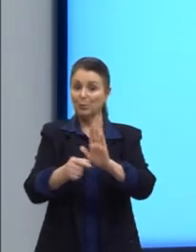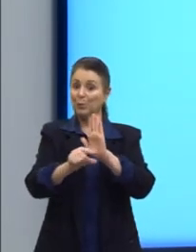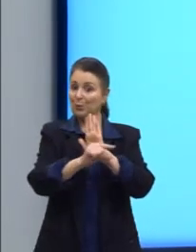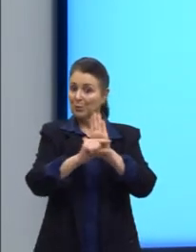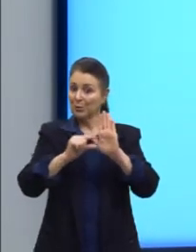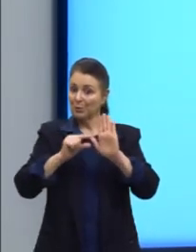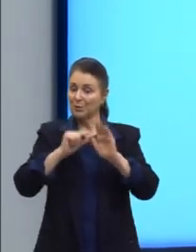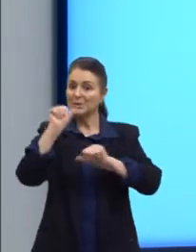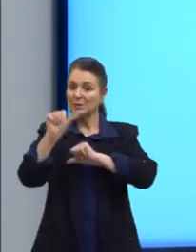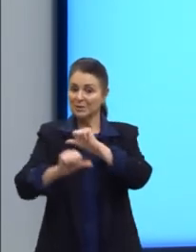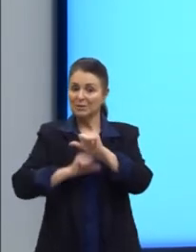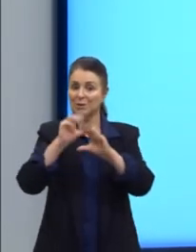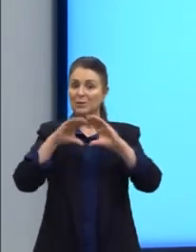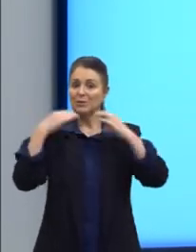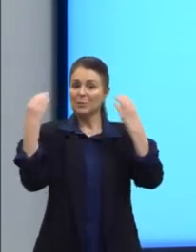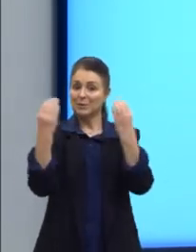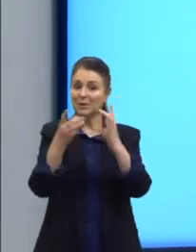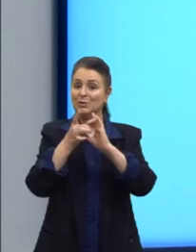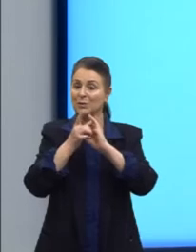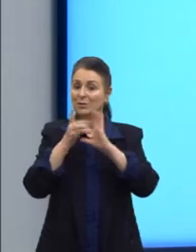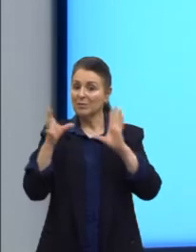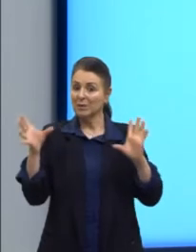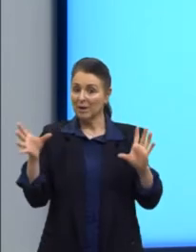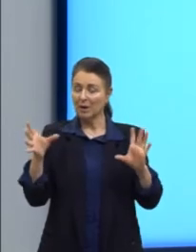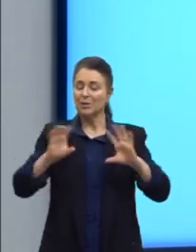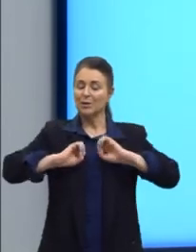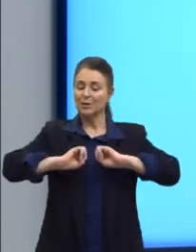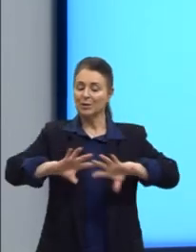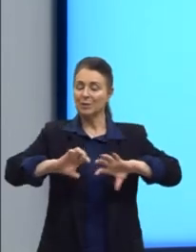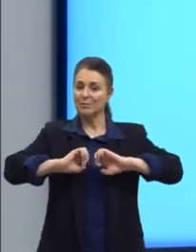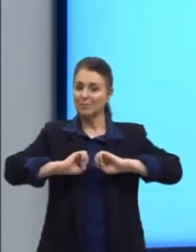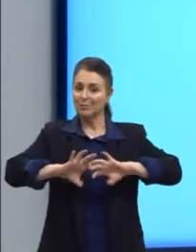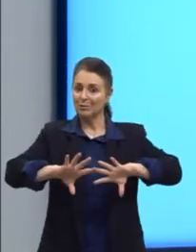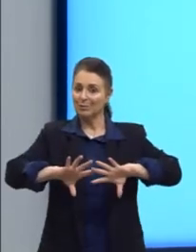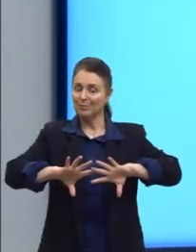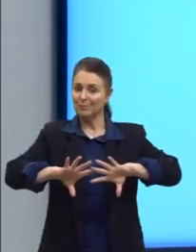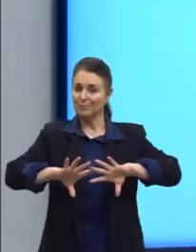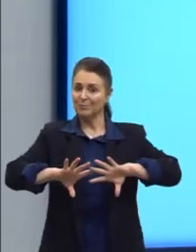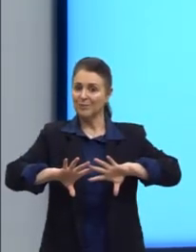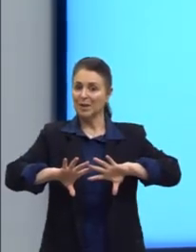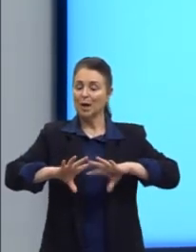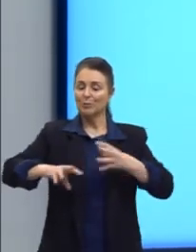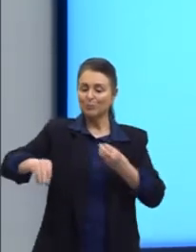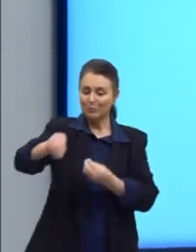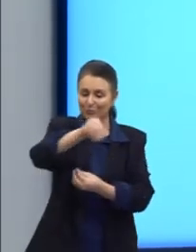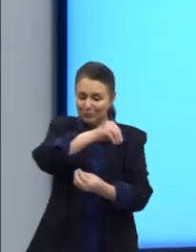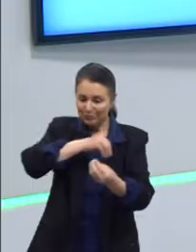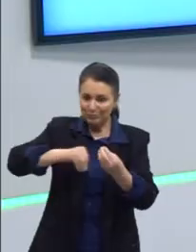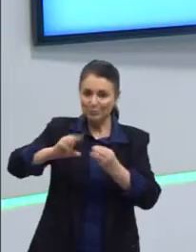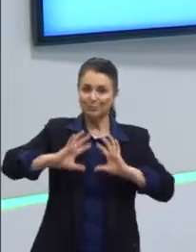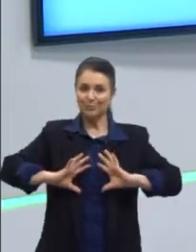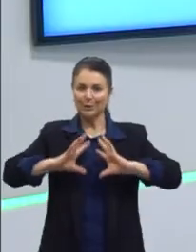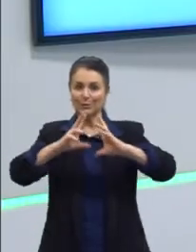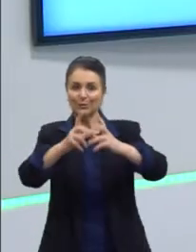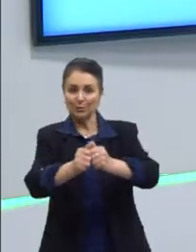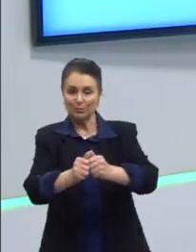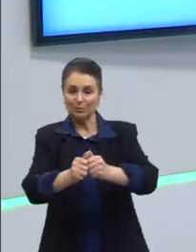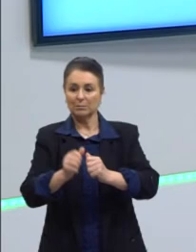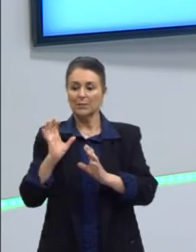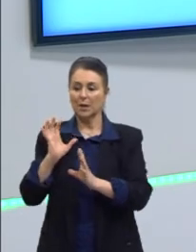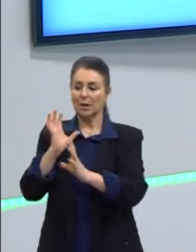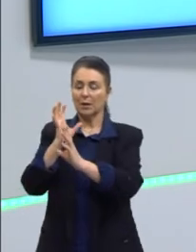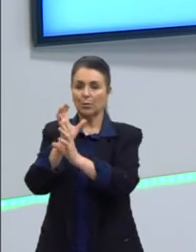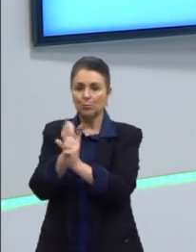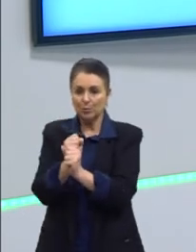transformada em uma comunidade democrática e educacionalmente homogênea. Então, essa conclusão